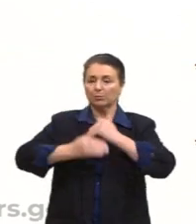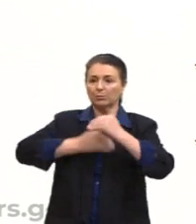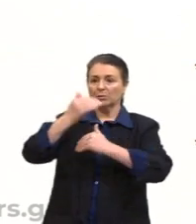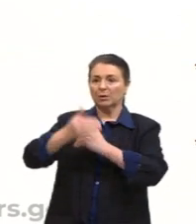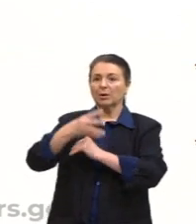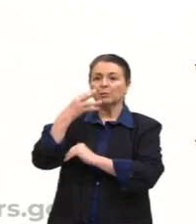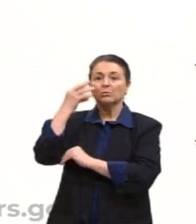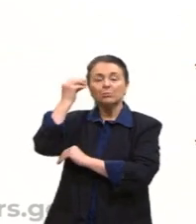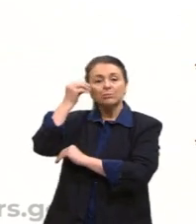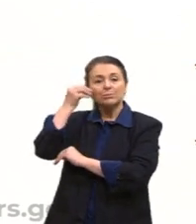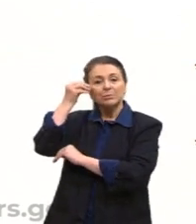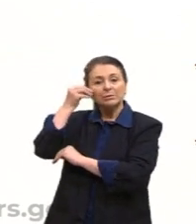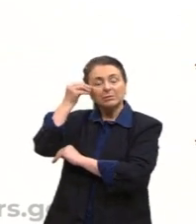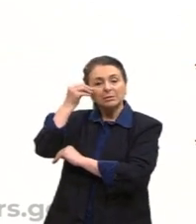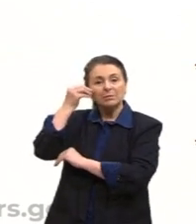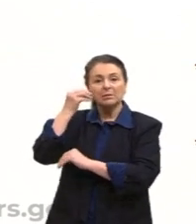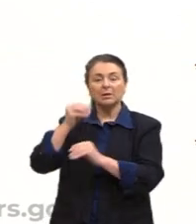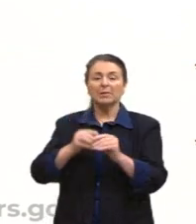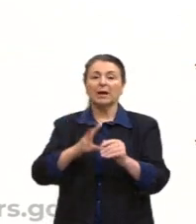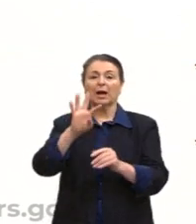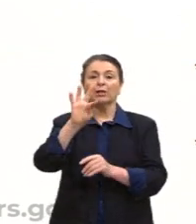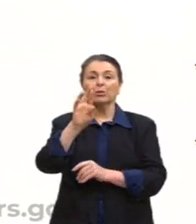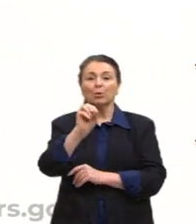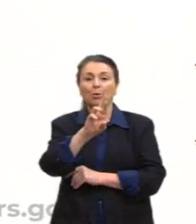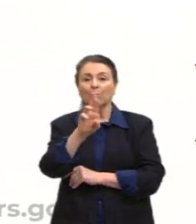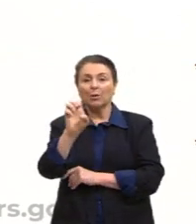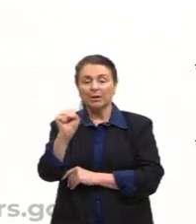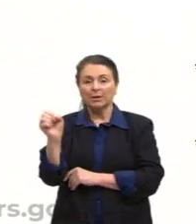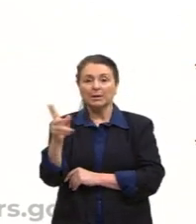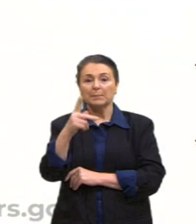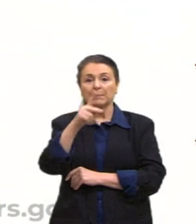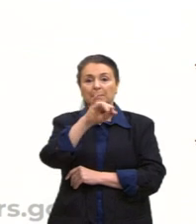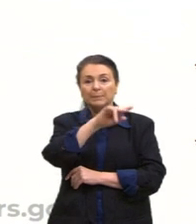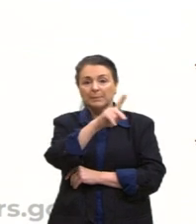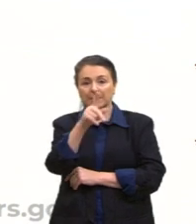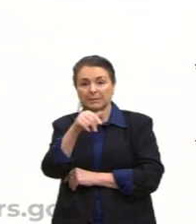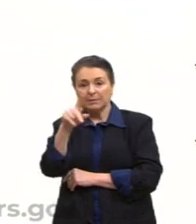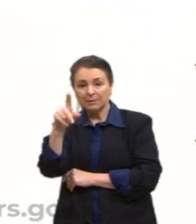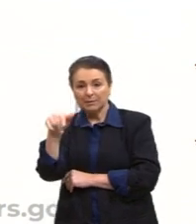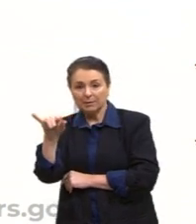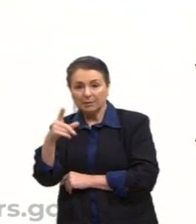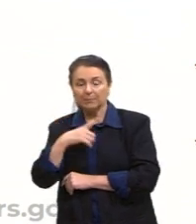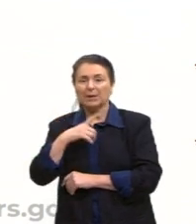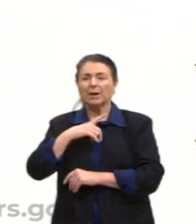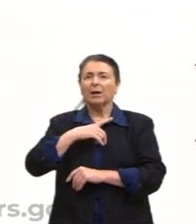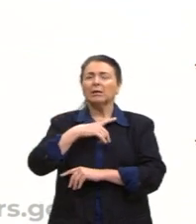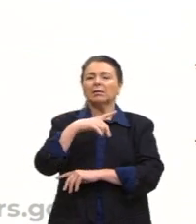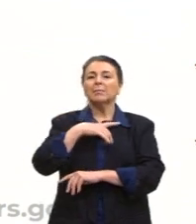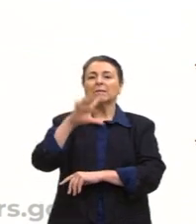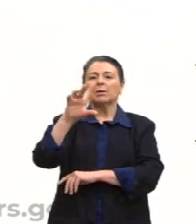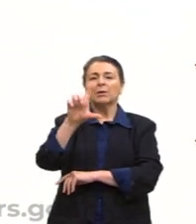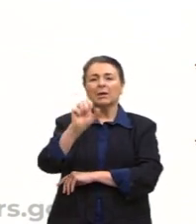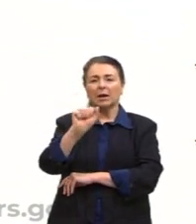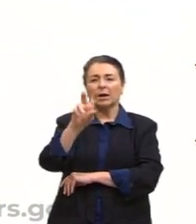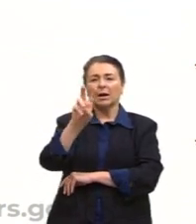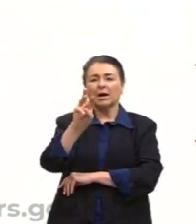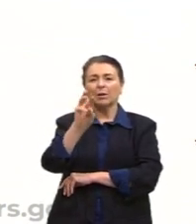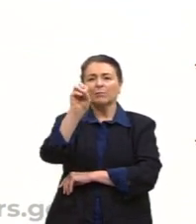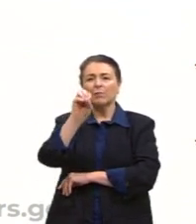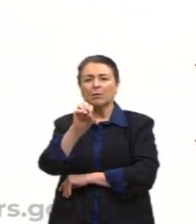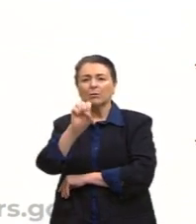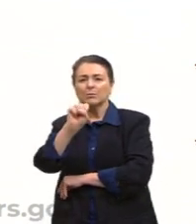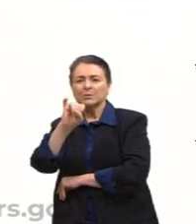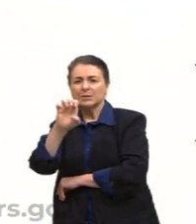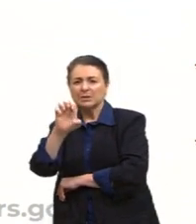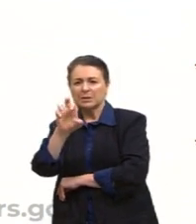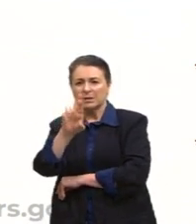experiências na torre de Pisa. Lavoisier, na natureza, nada se cria, nada se perde, tudo se transforma